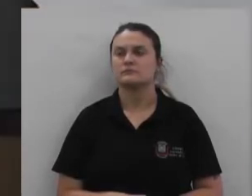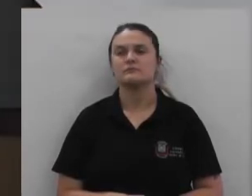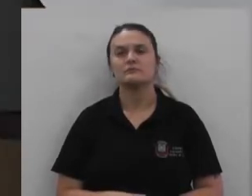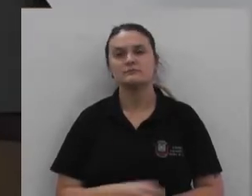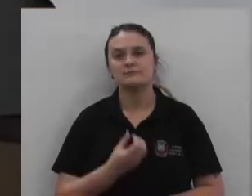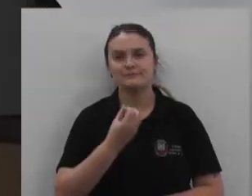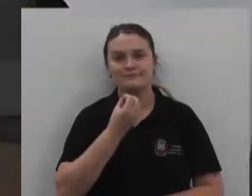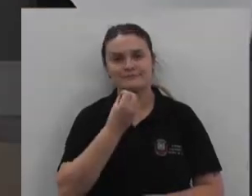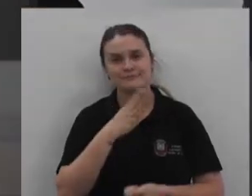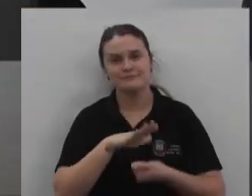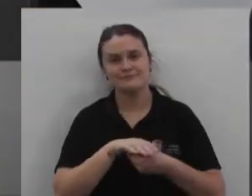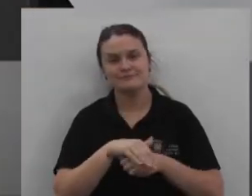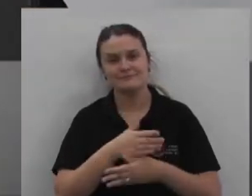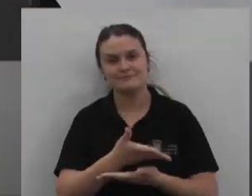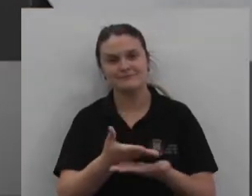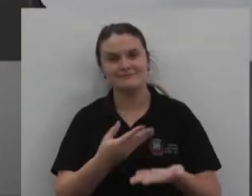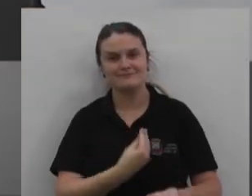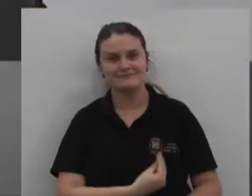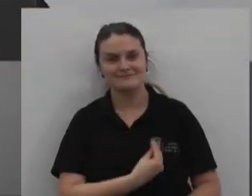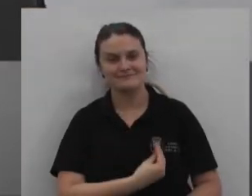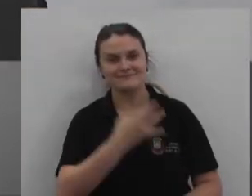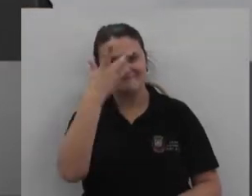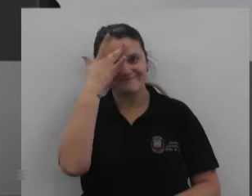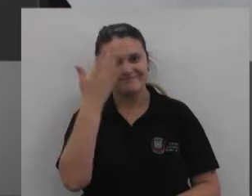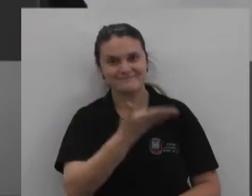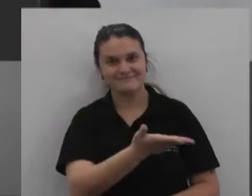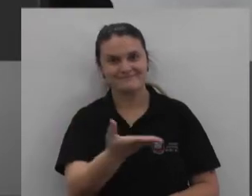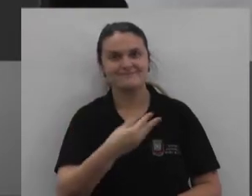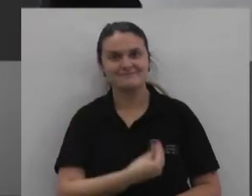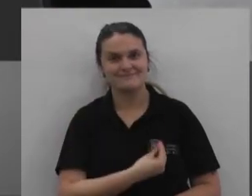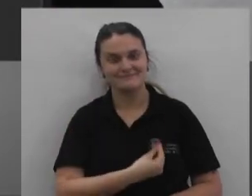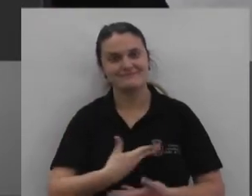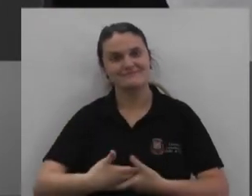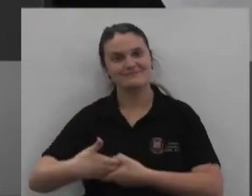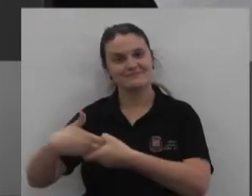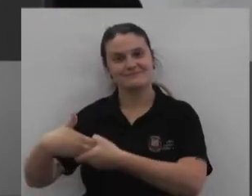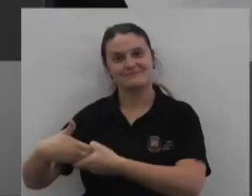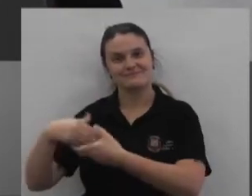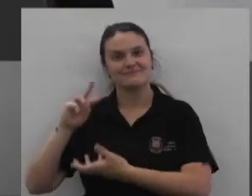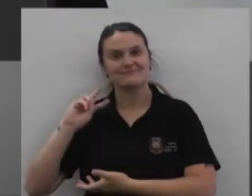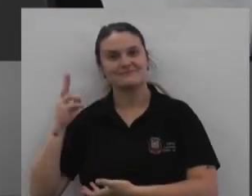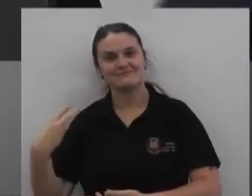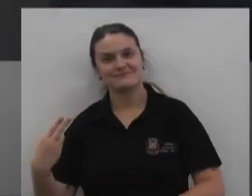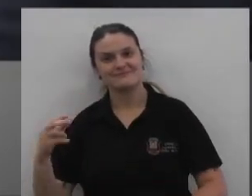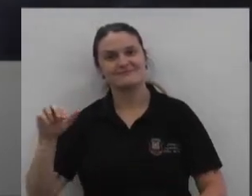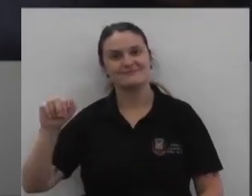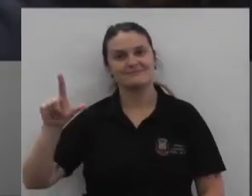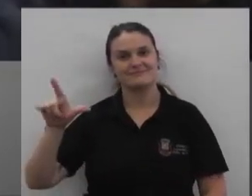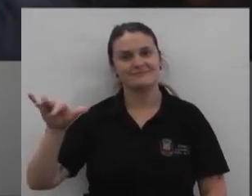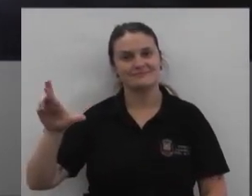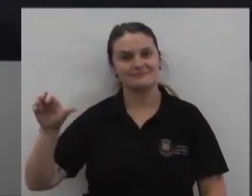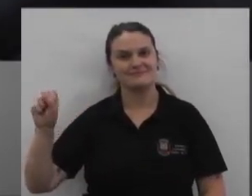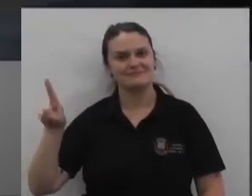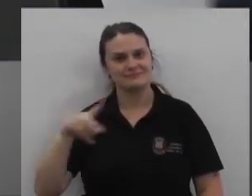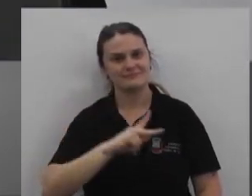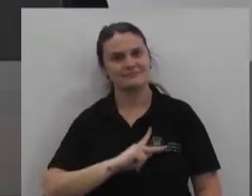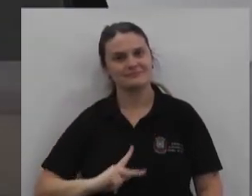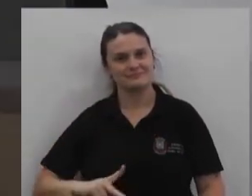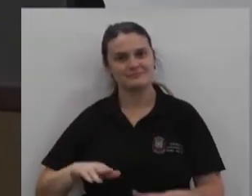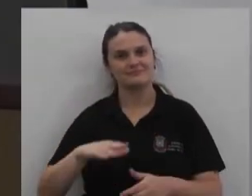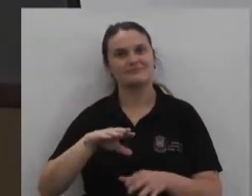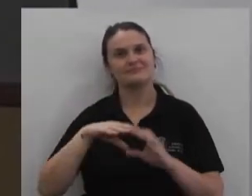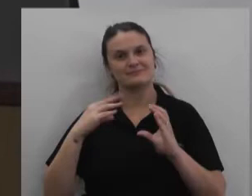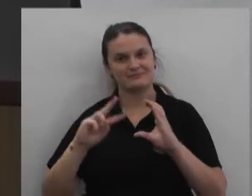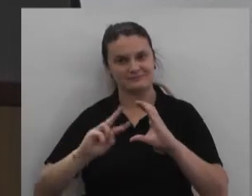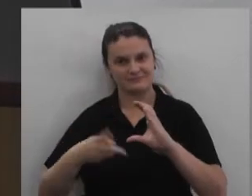Boa noite a todos os presentes A todas as presentes Cumprimentar o vereador Almires Presidente da Câmara Ao